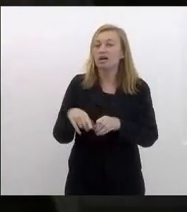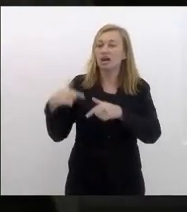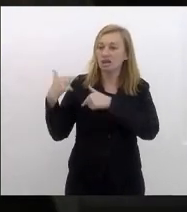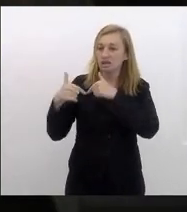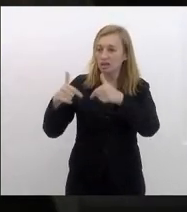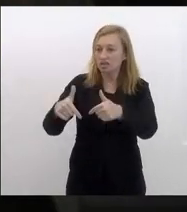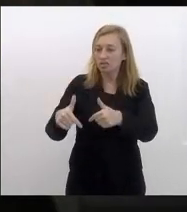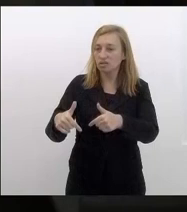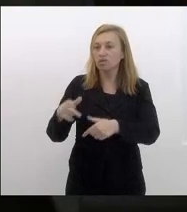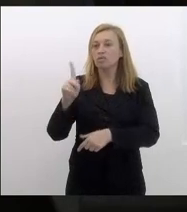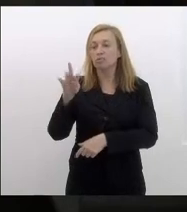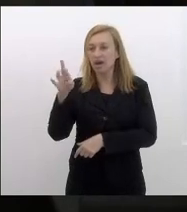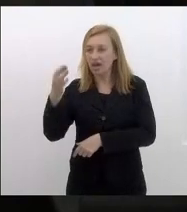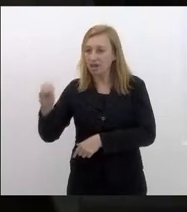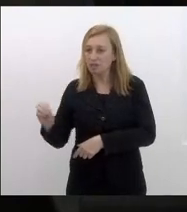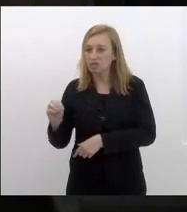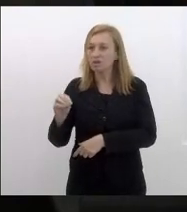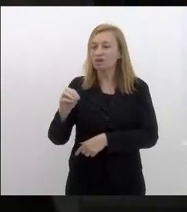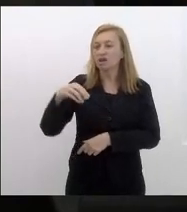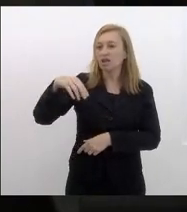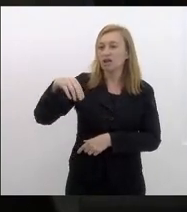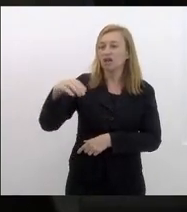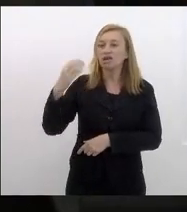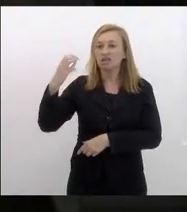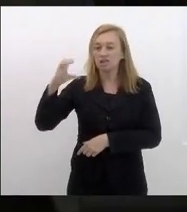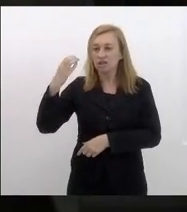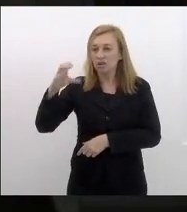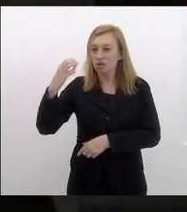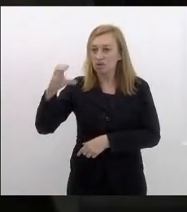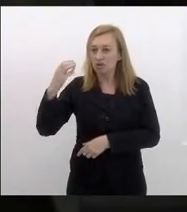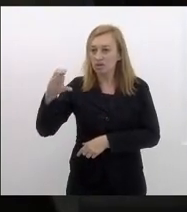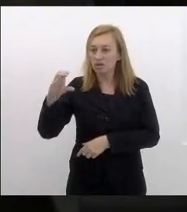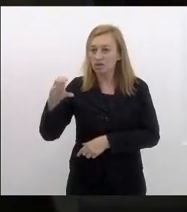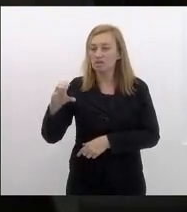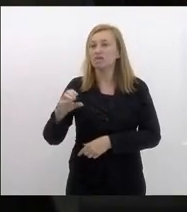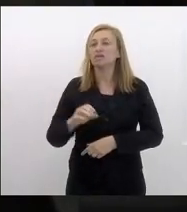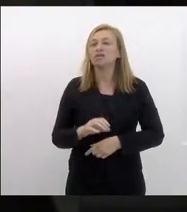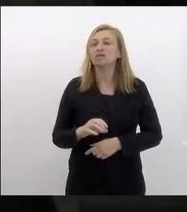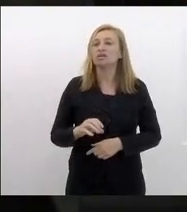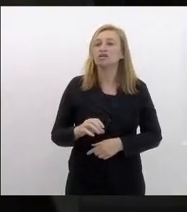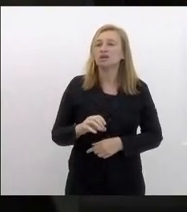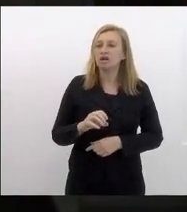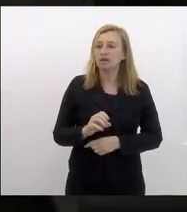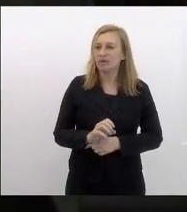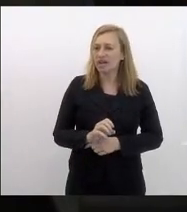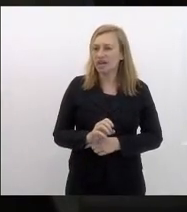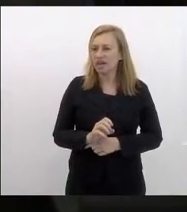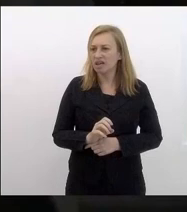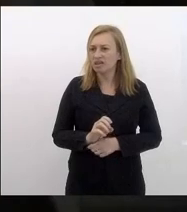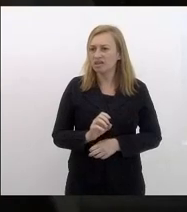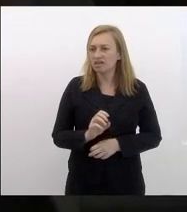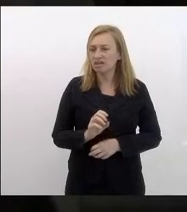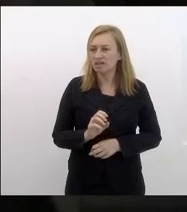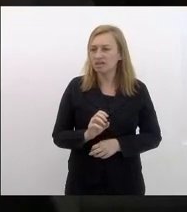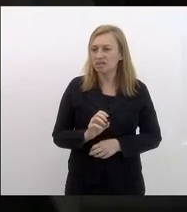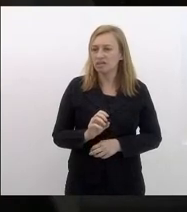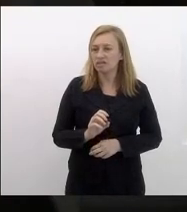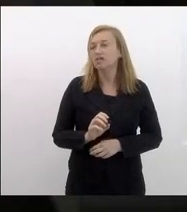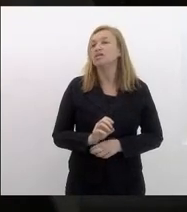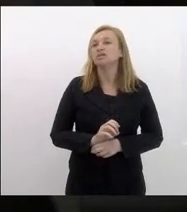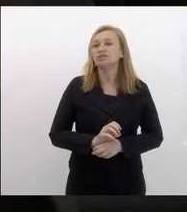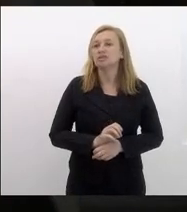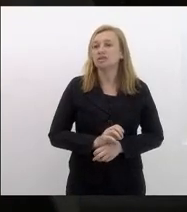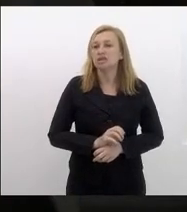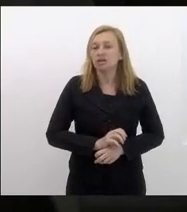do Barreto em Niterói ao lado do Altivo César da Almeia Rosalina de Araújo Costa da Escola Municipal André Truj da Mestra